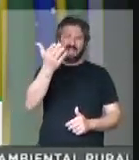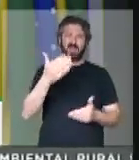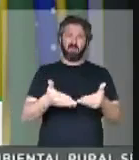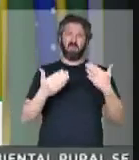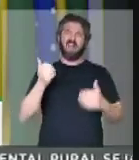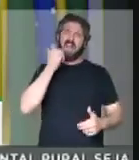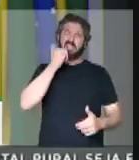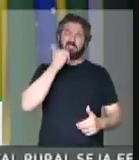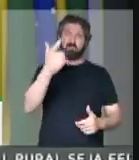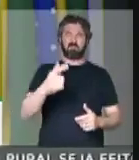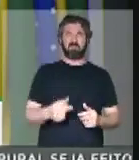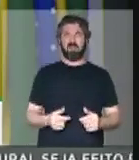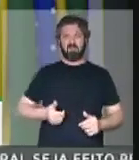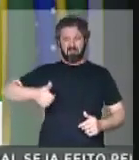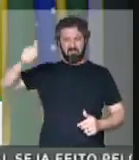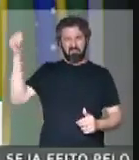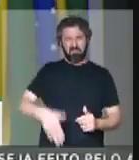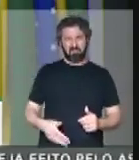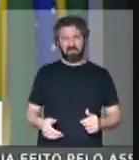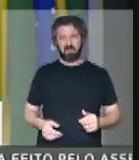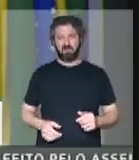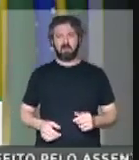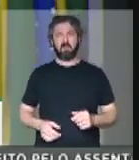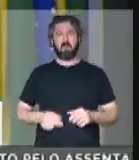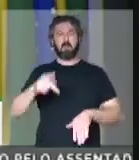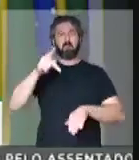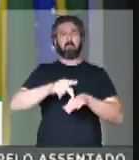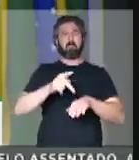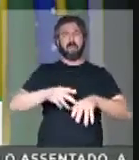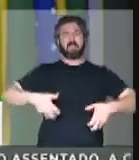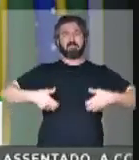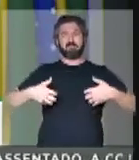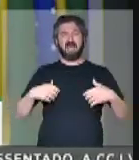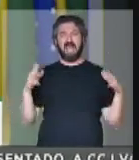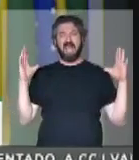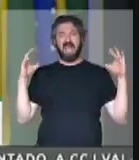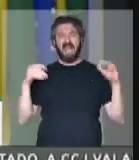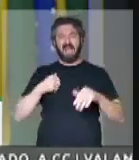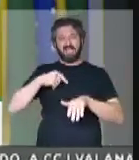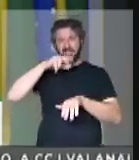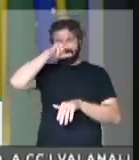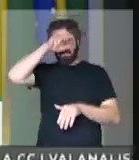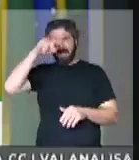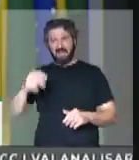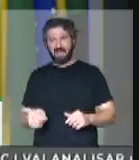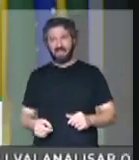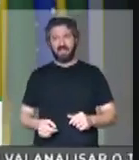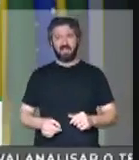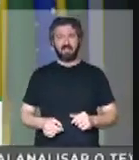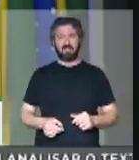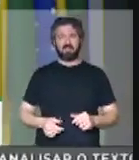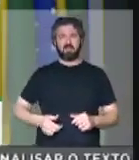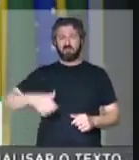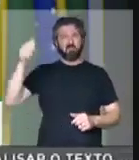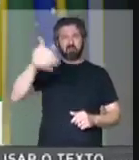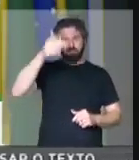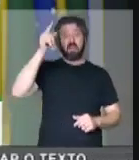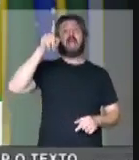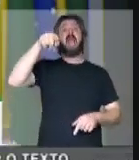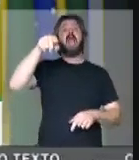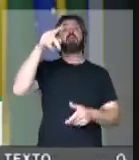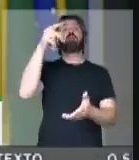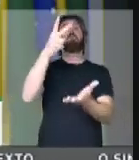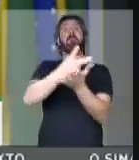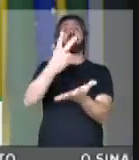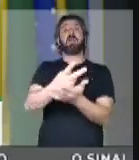prefeitinho, pé de rato, pé de macaco, asa de barato, mequetrefe, morfético, é isso mesmo.